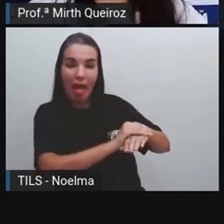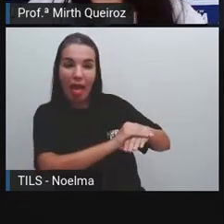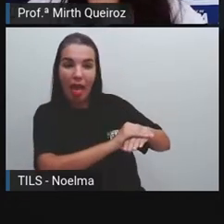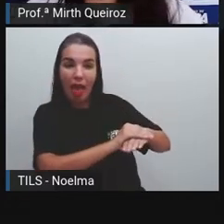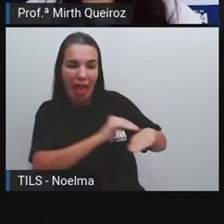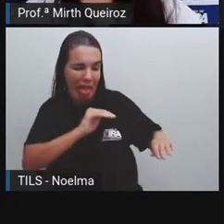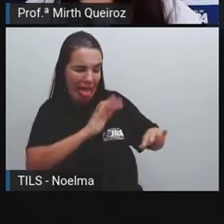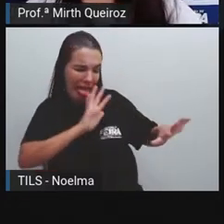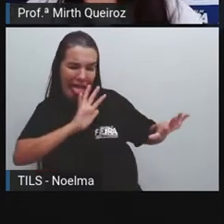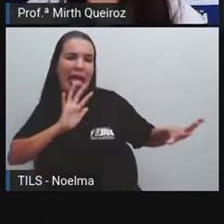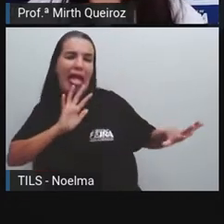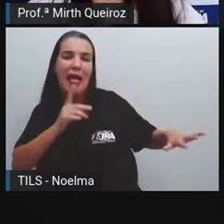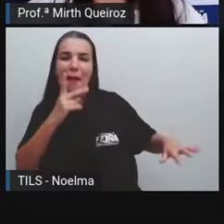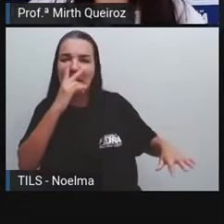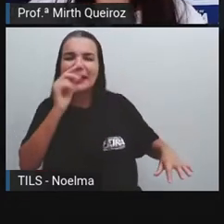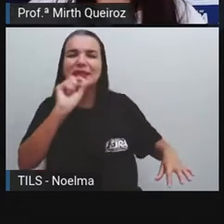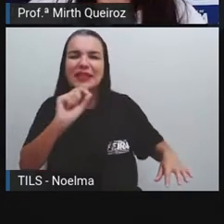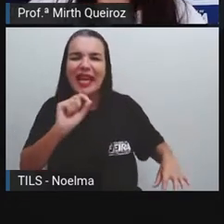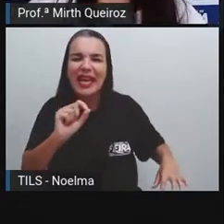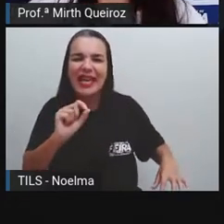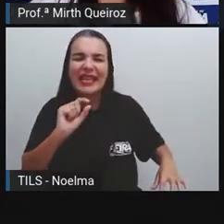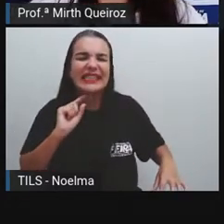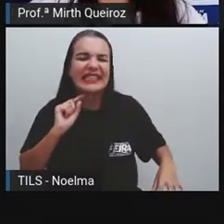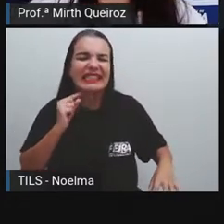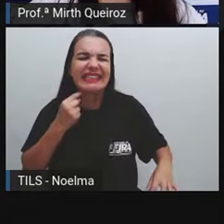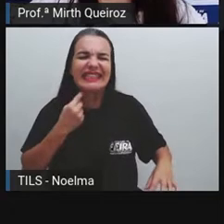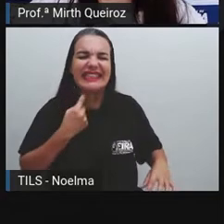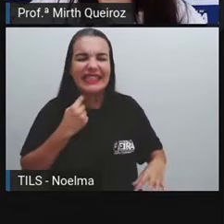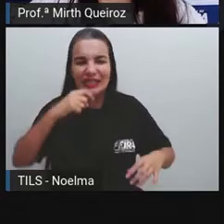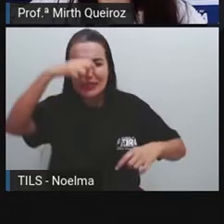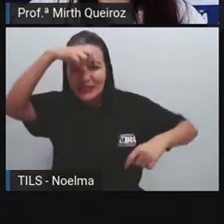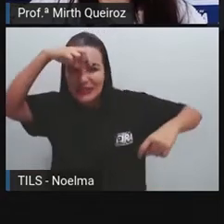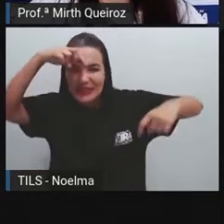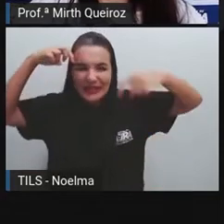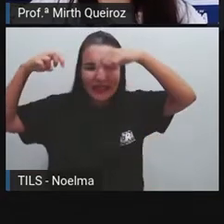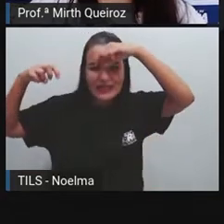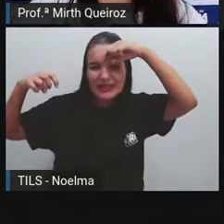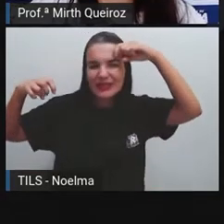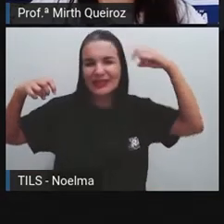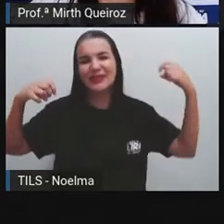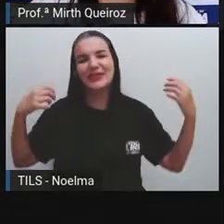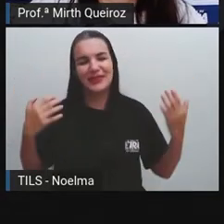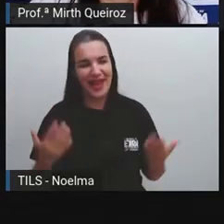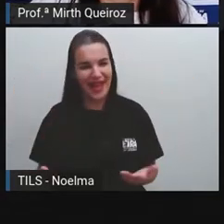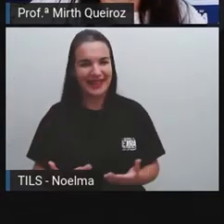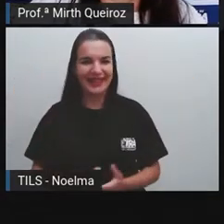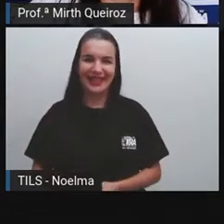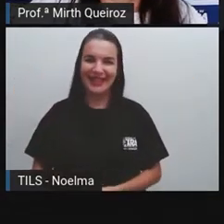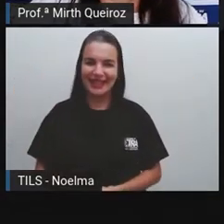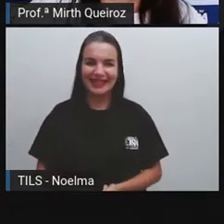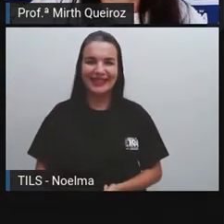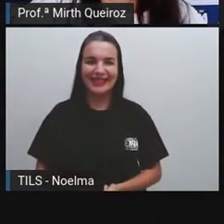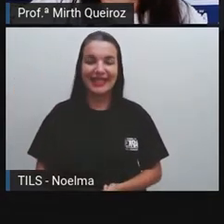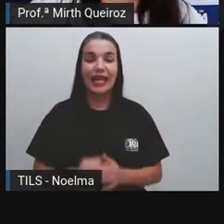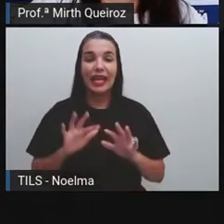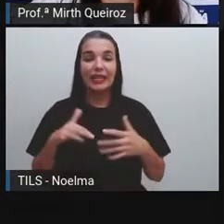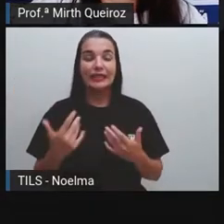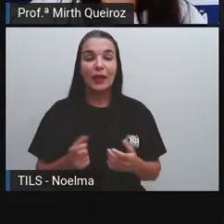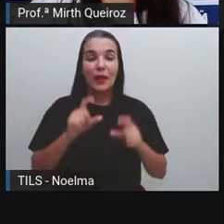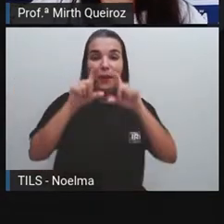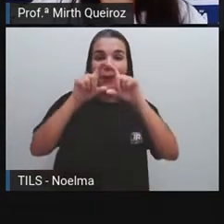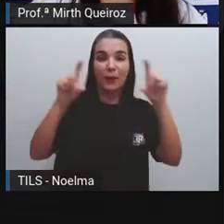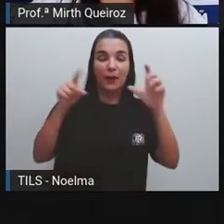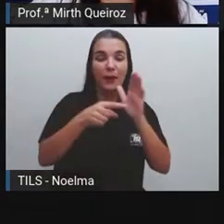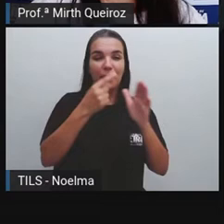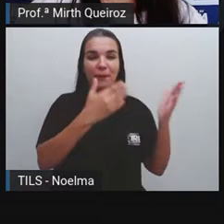Dos personagens, a partir da expressão dos personagens, você consegue compreender. Nesse primeiro quadrinhos, por exemplo, a